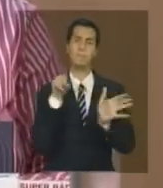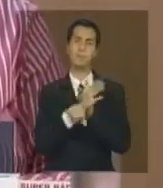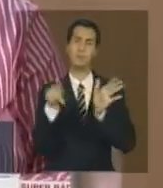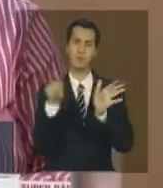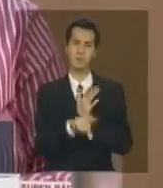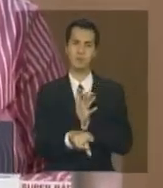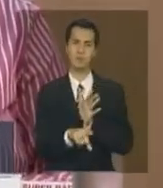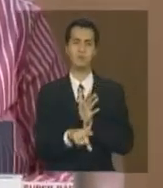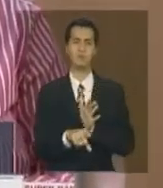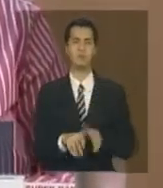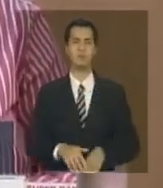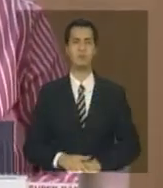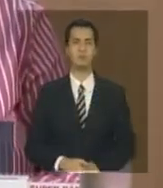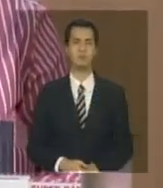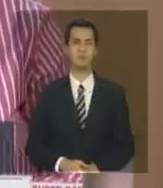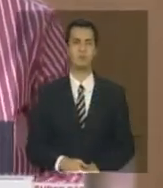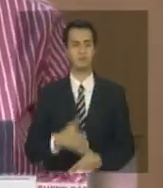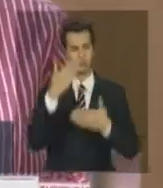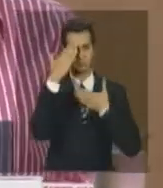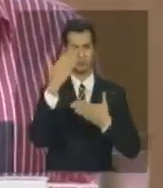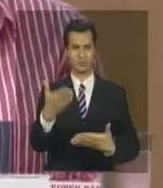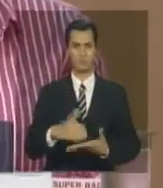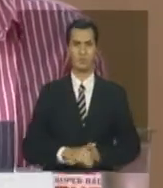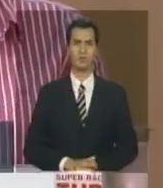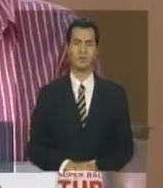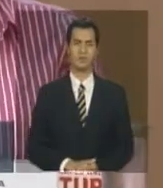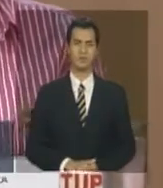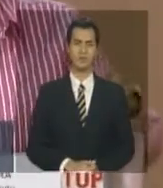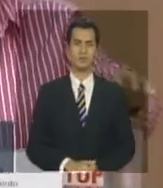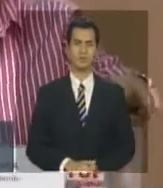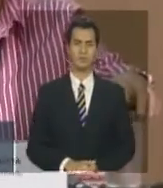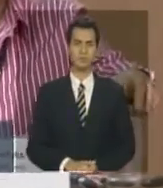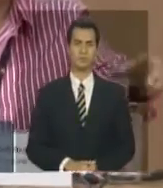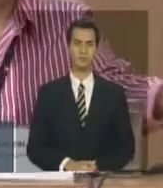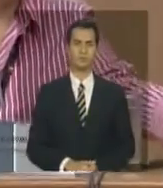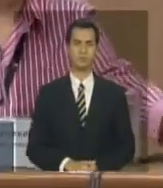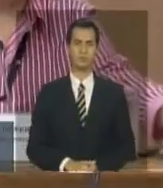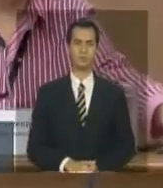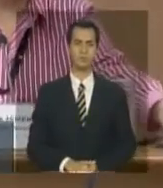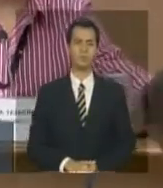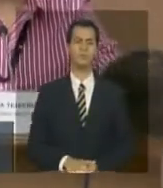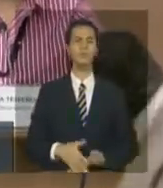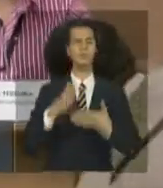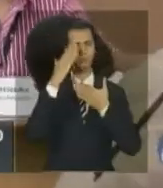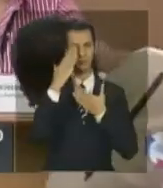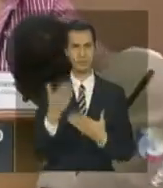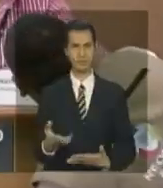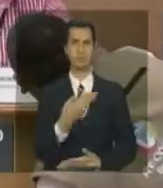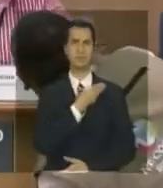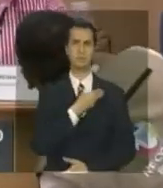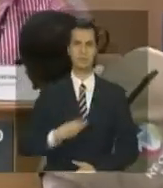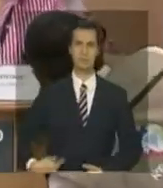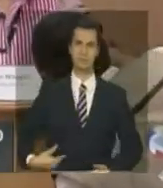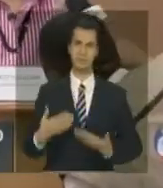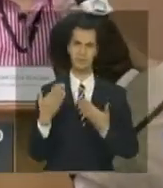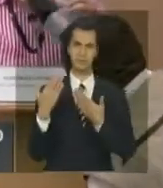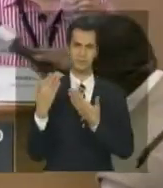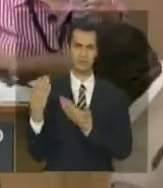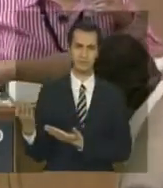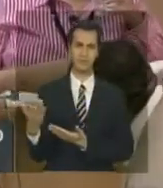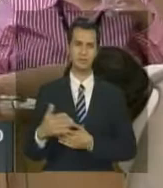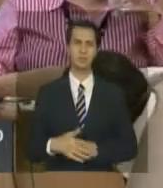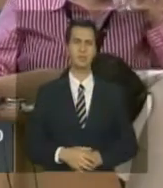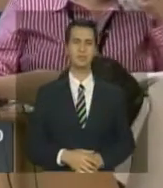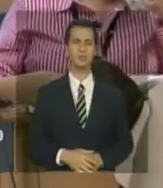questionamentos e os próximos passos. Tá bom? Muito obrigada. Obrigado, Inês. Bom dia a todos. Então, nós vamos estar